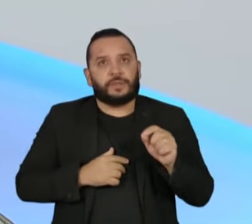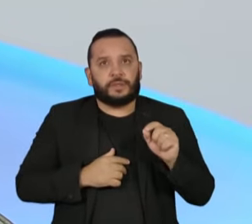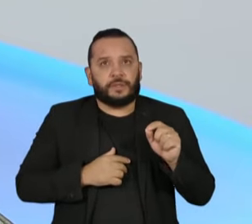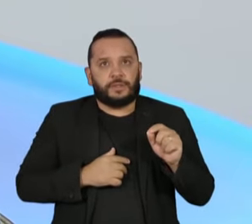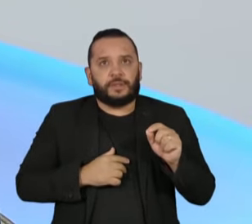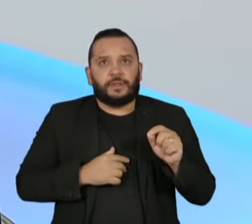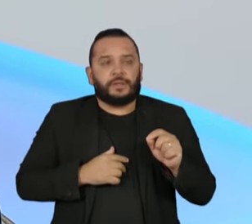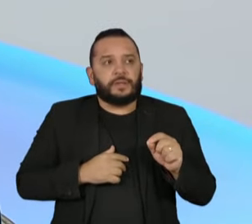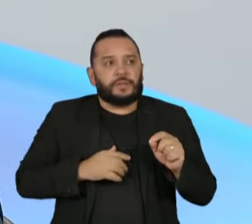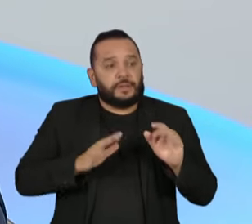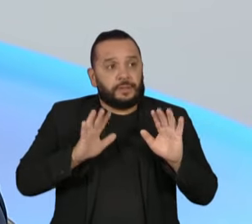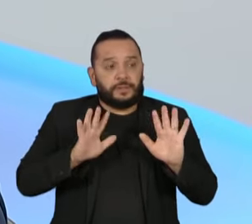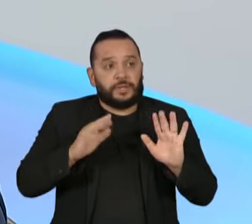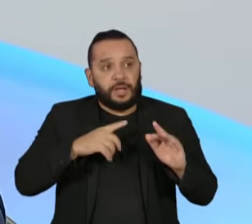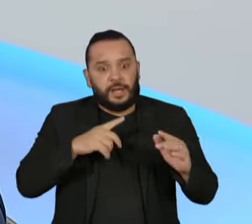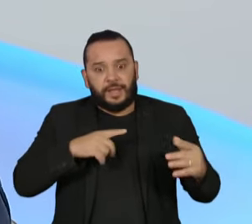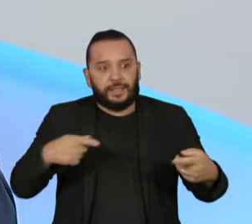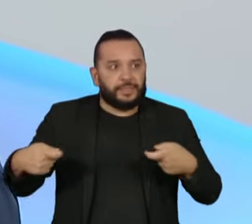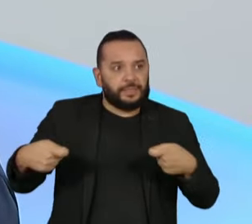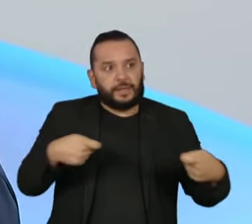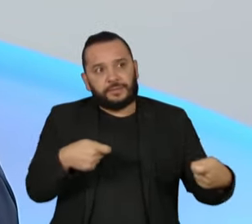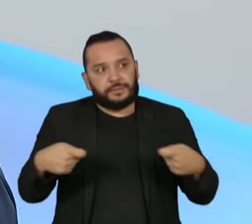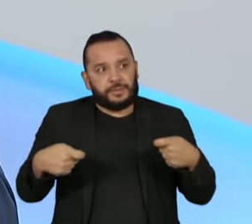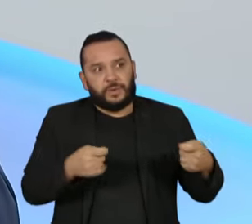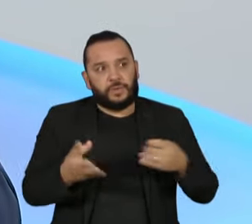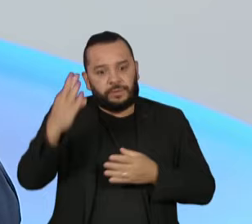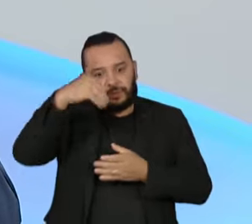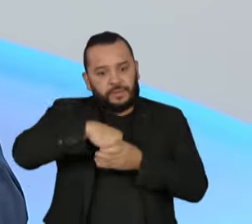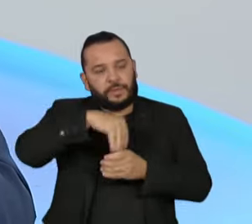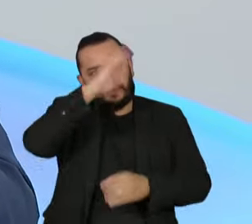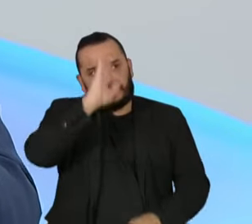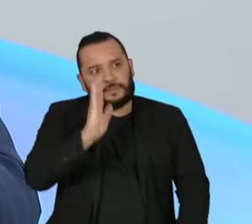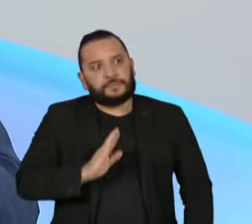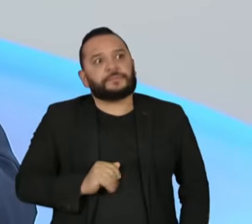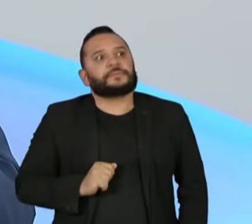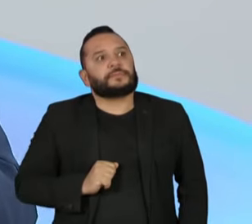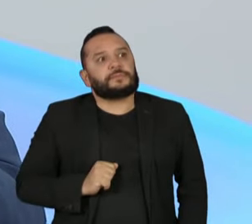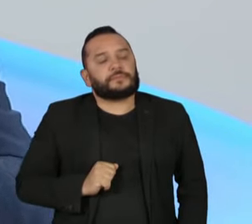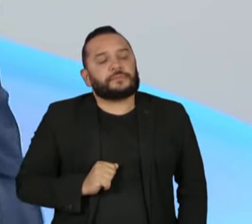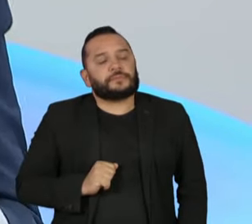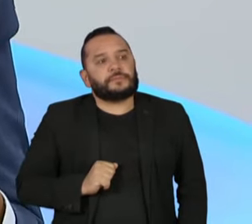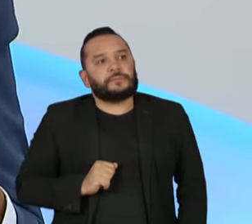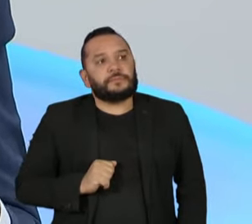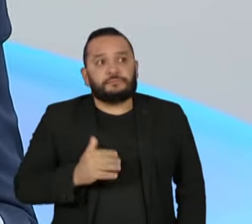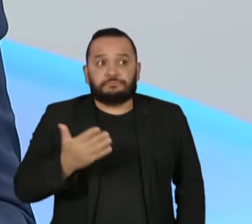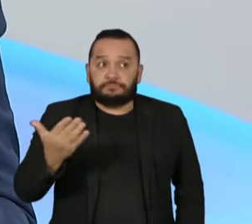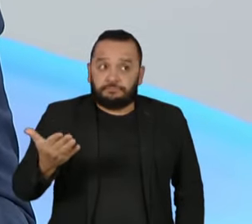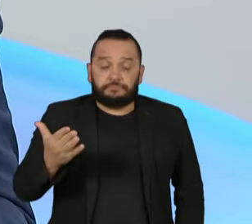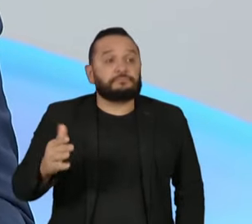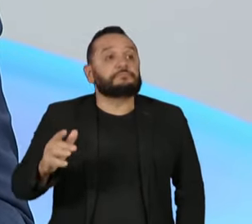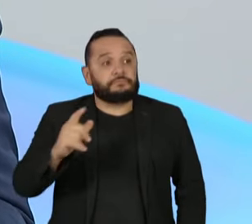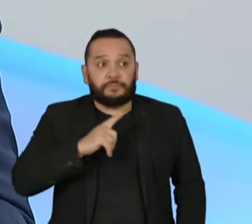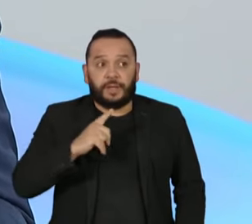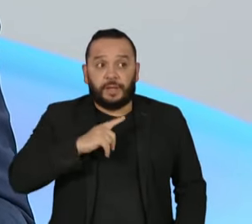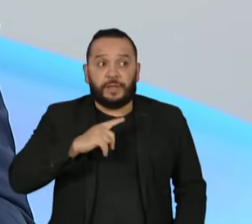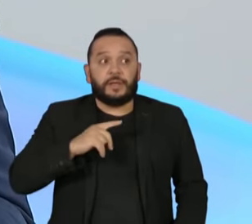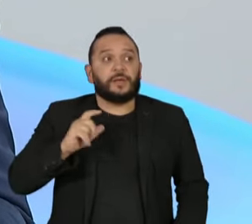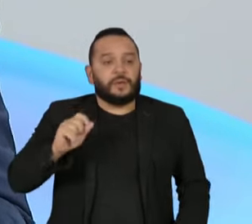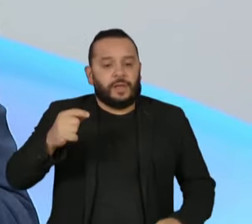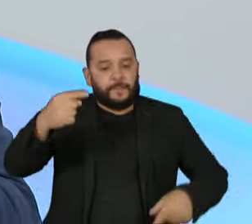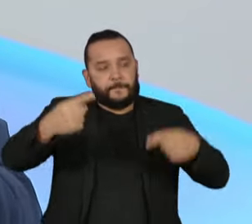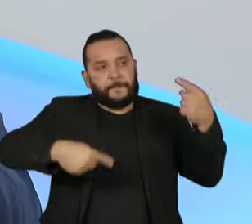dentro do país. Ou seja, nós temos uma situação em que não foi só uma disputa política.